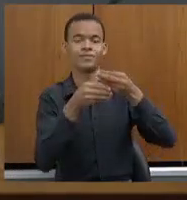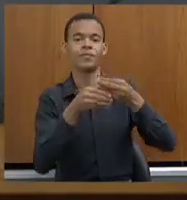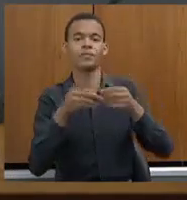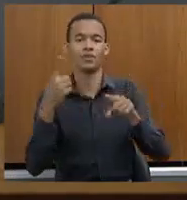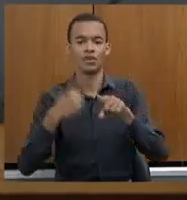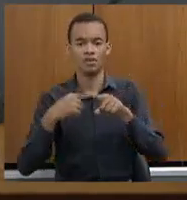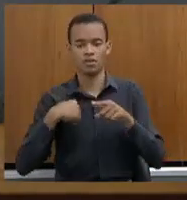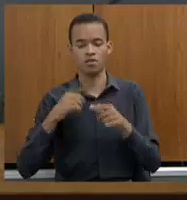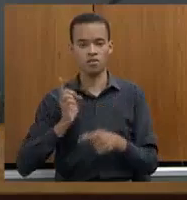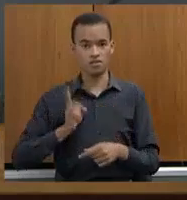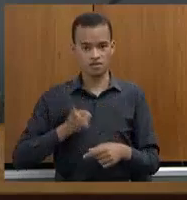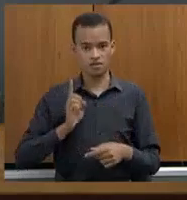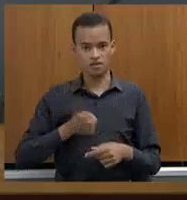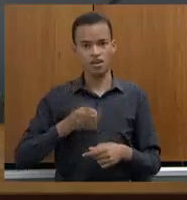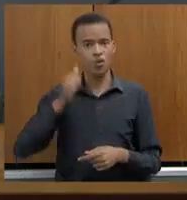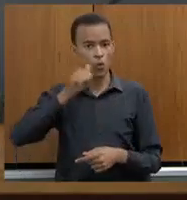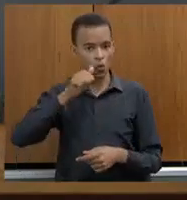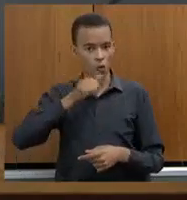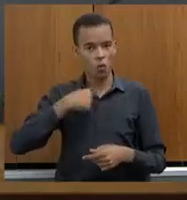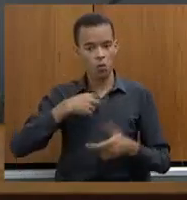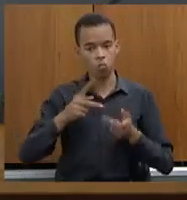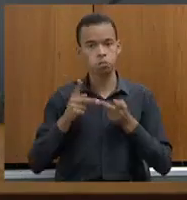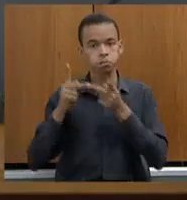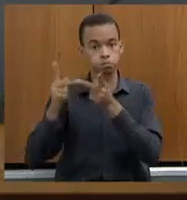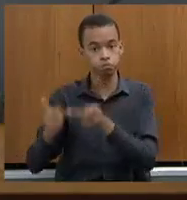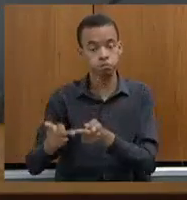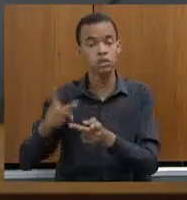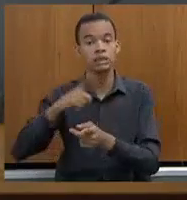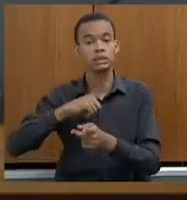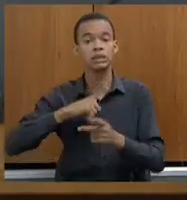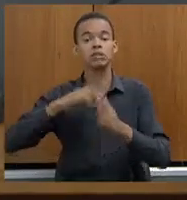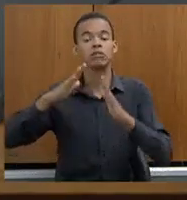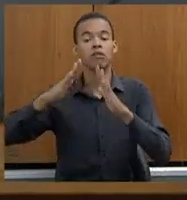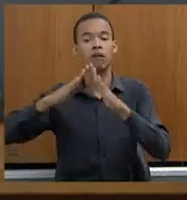de mulher, que é a permanência de duas médicas